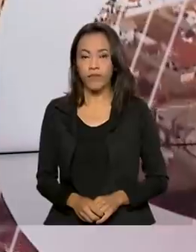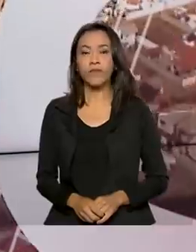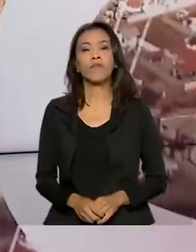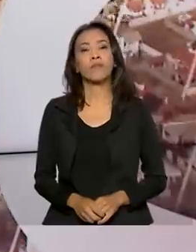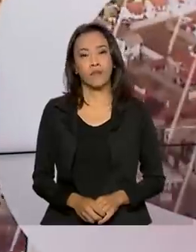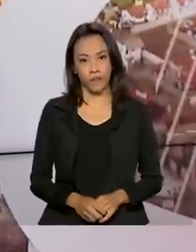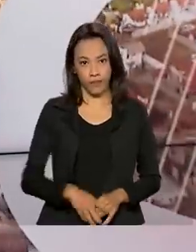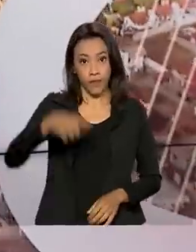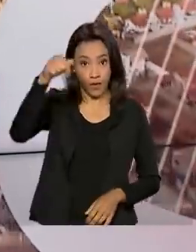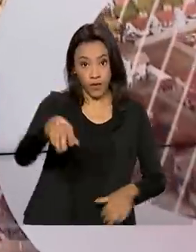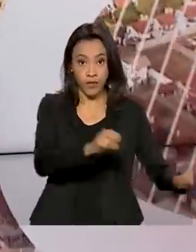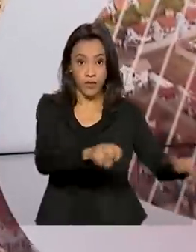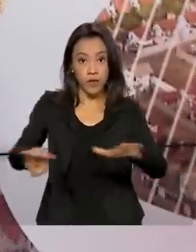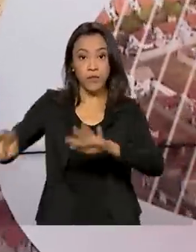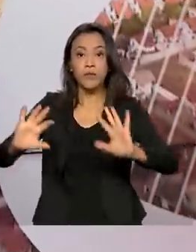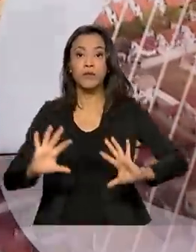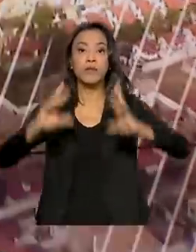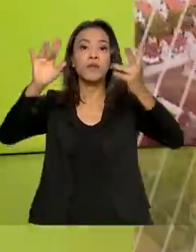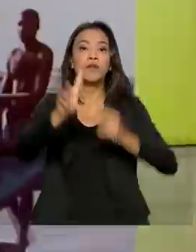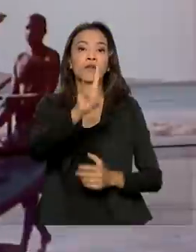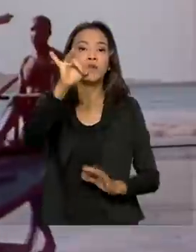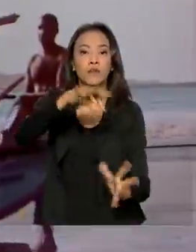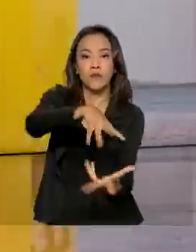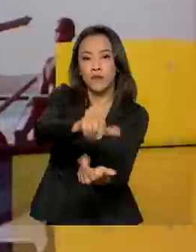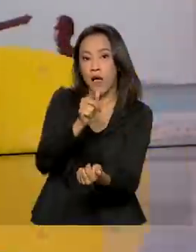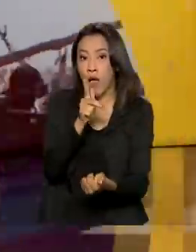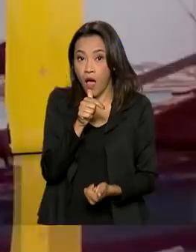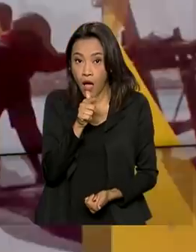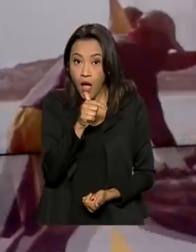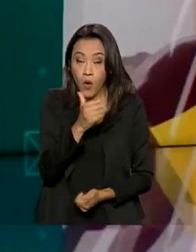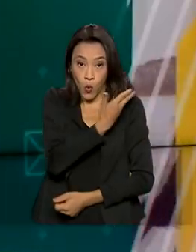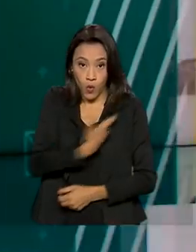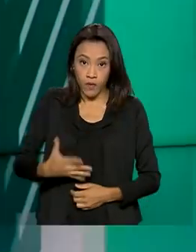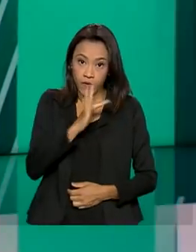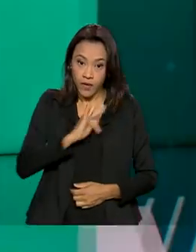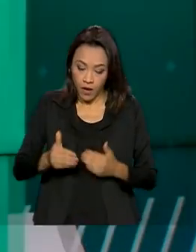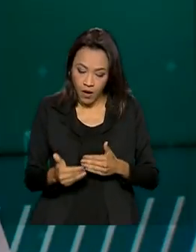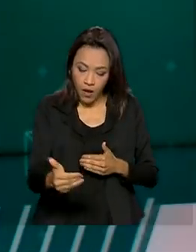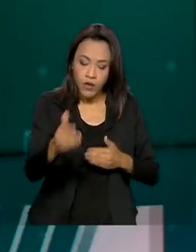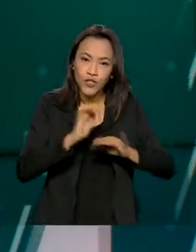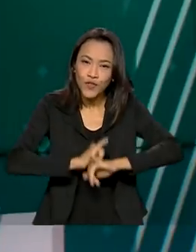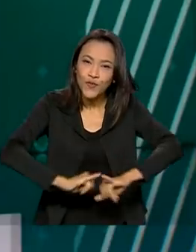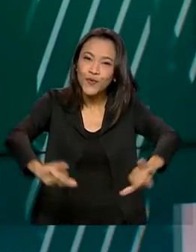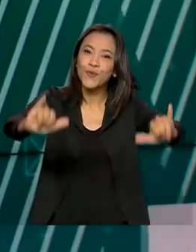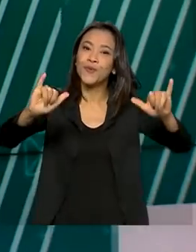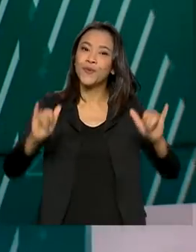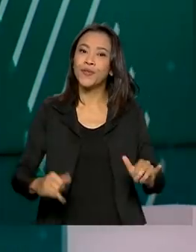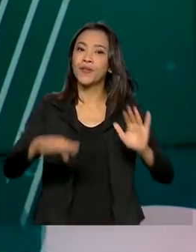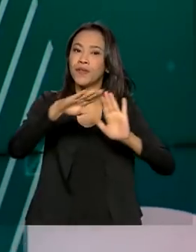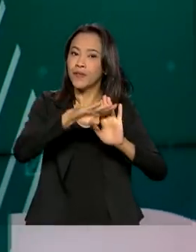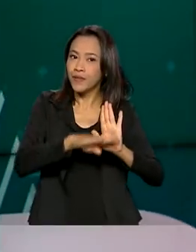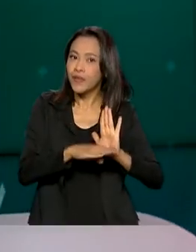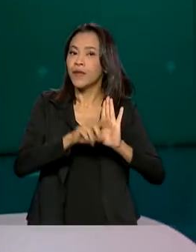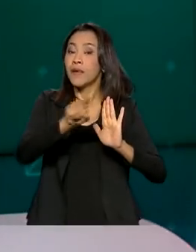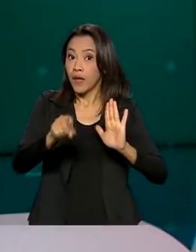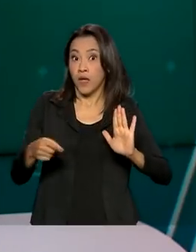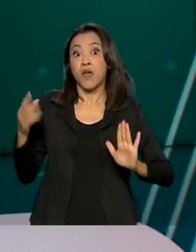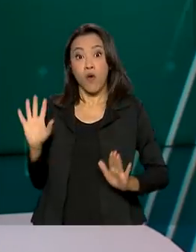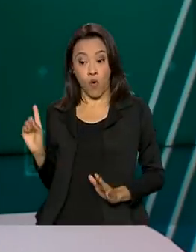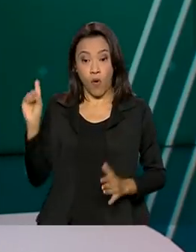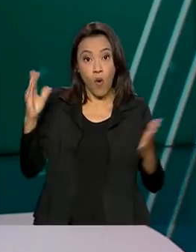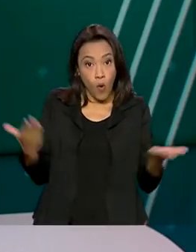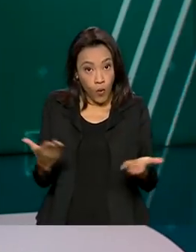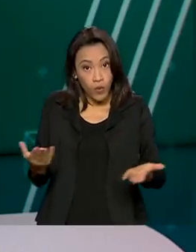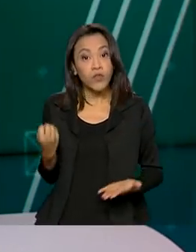E nesta semana, em que se comemora o Dia Mundial da Água, o governo federal lança a Força-Tarefa das Águas. O presidente Jair Bolsonaro viaja